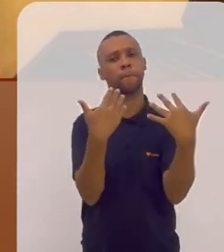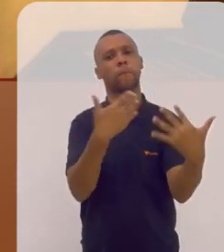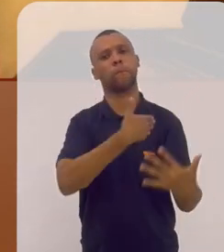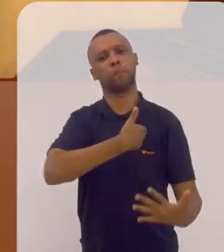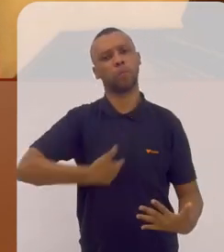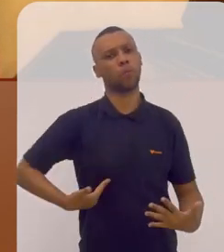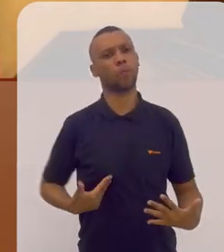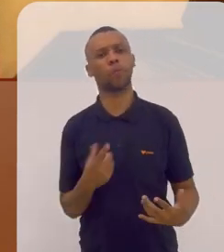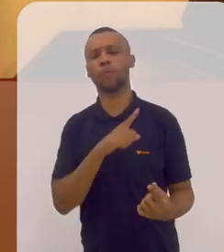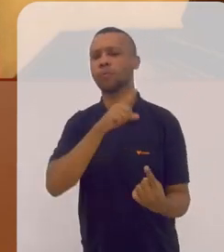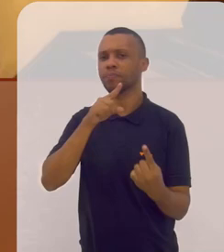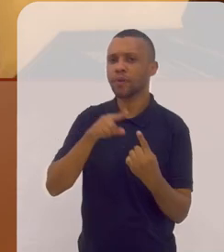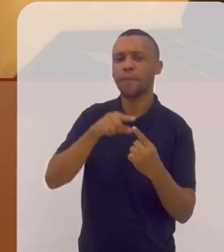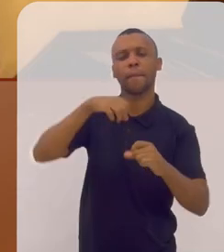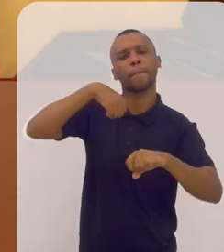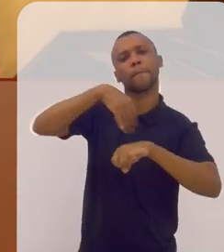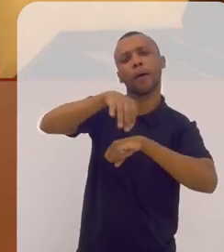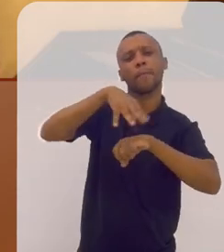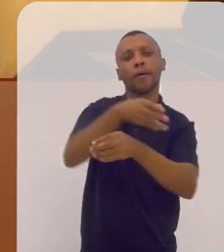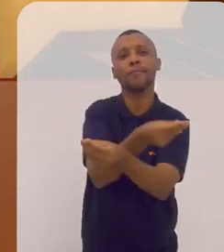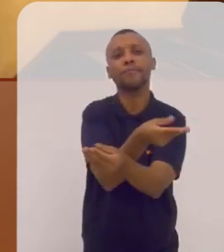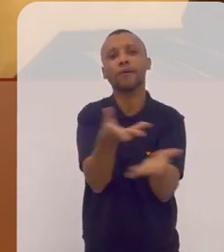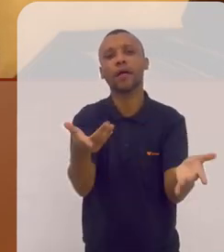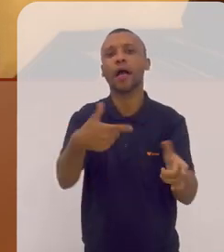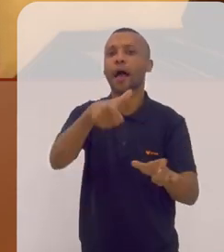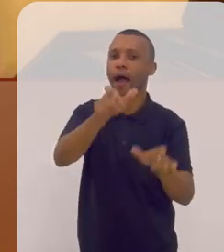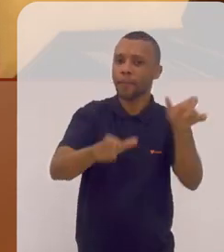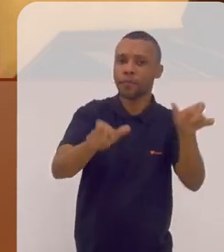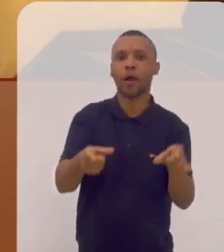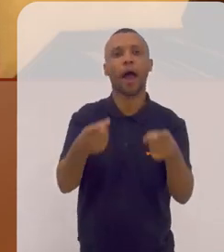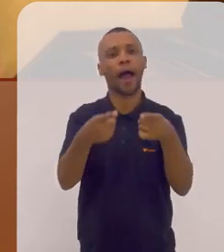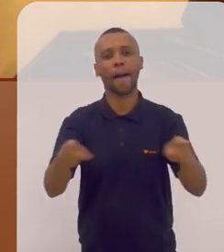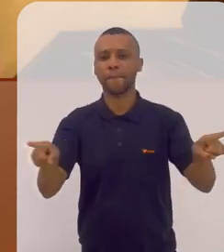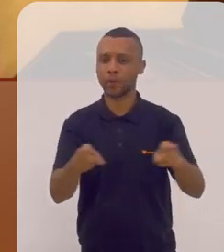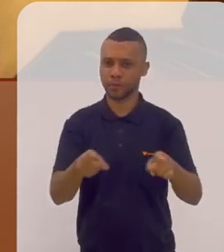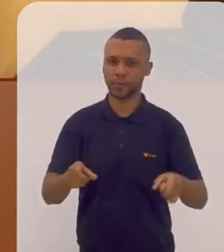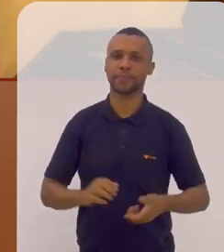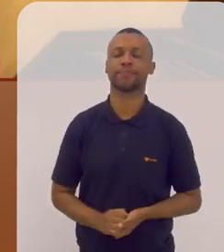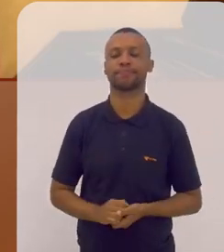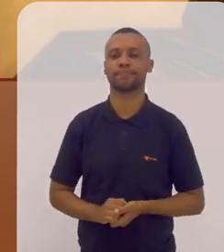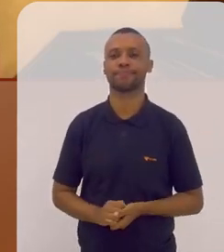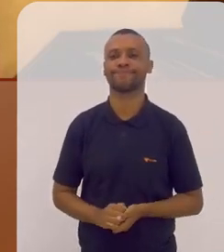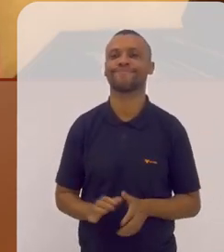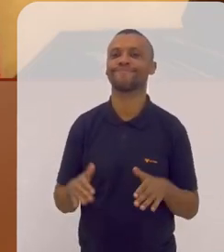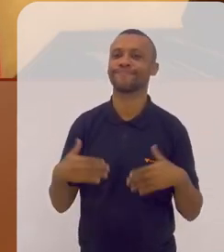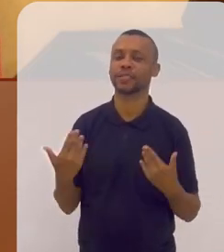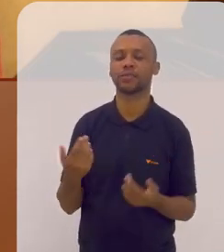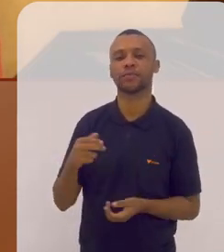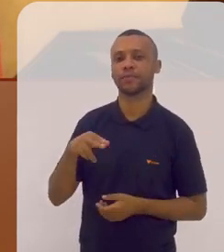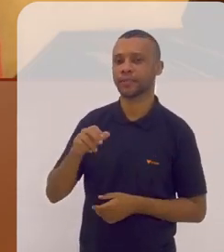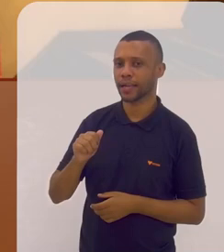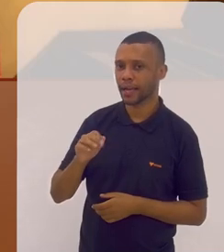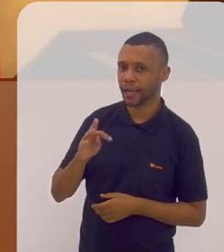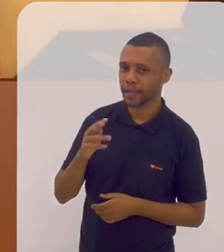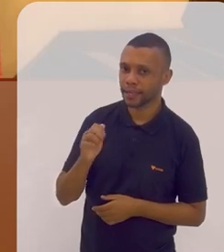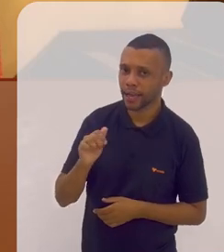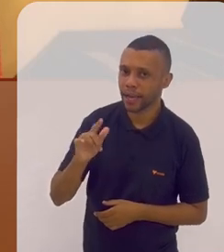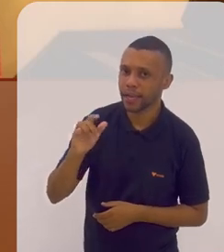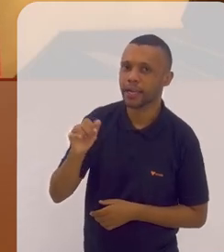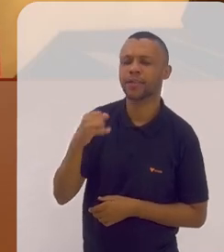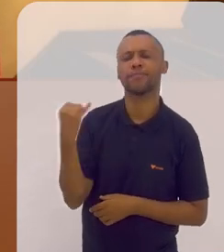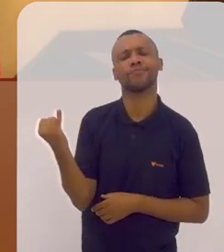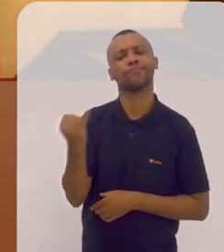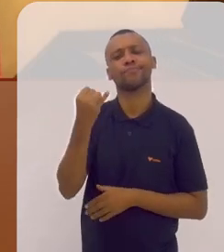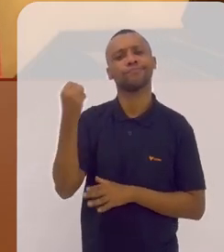para oferecer dar acesso às pessoas à música olha Natália isso é